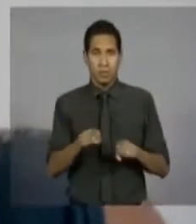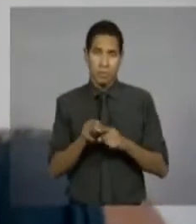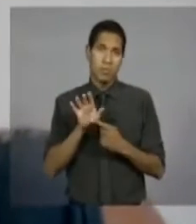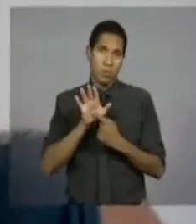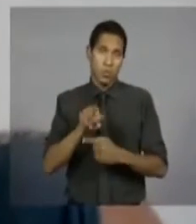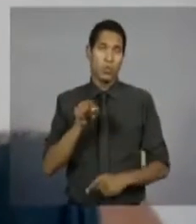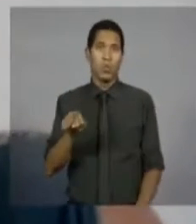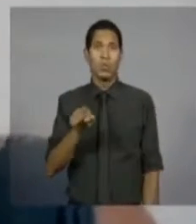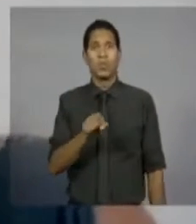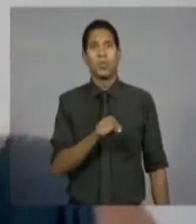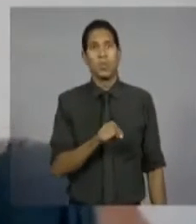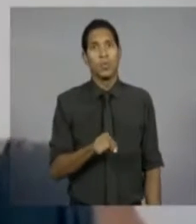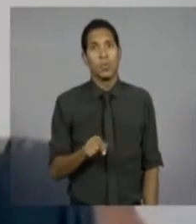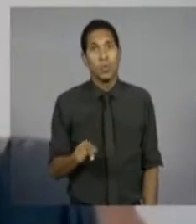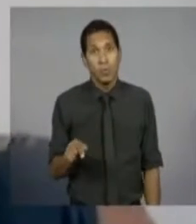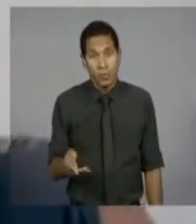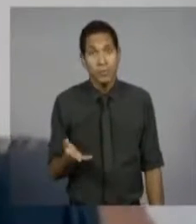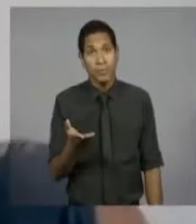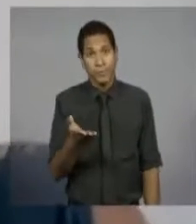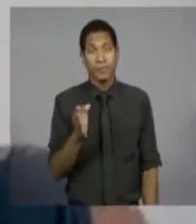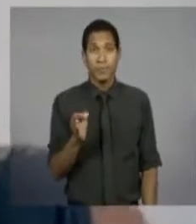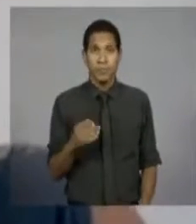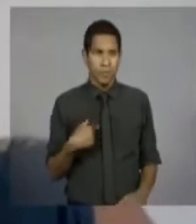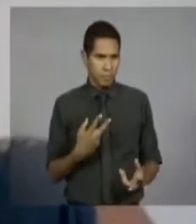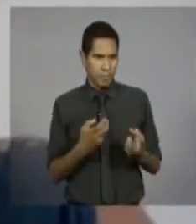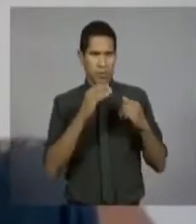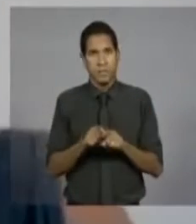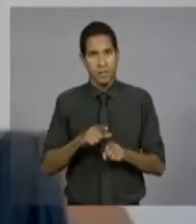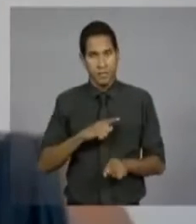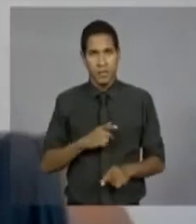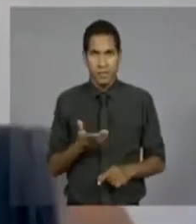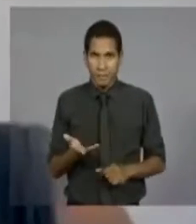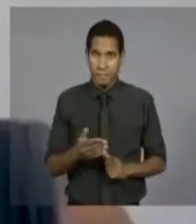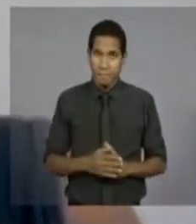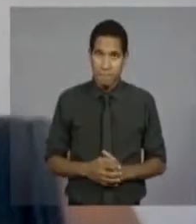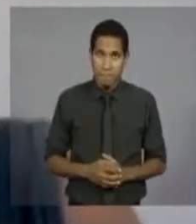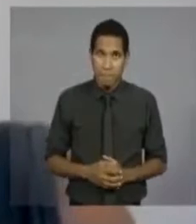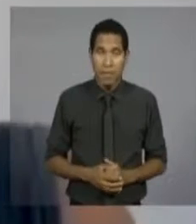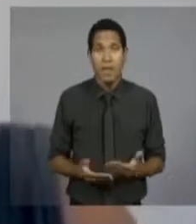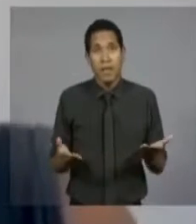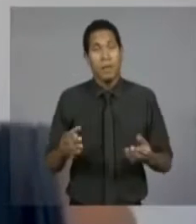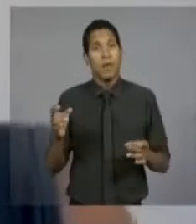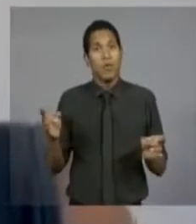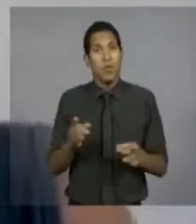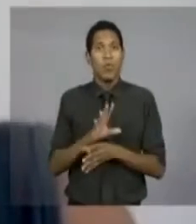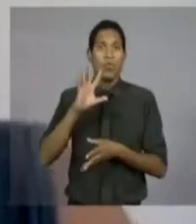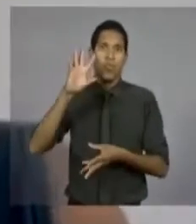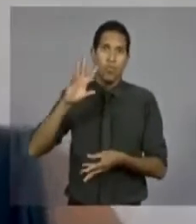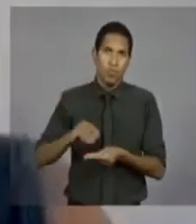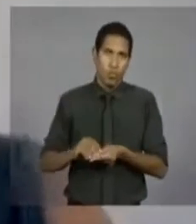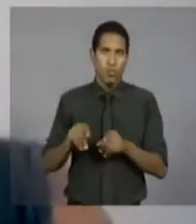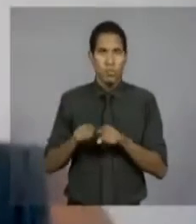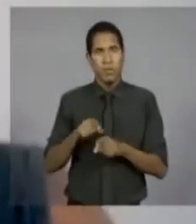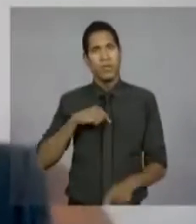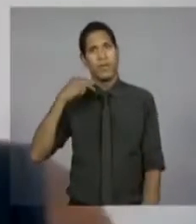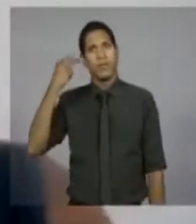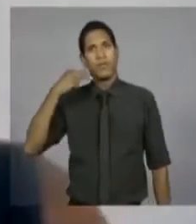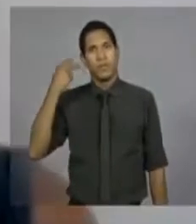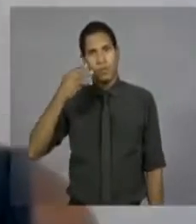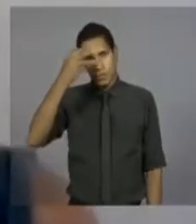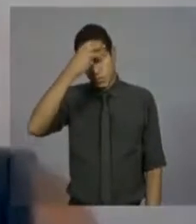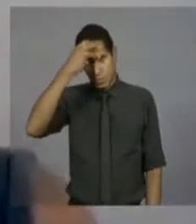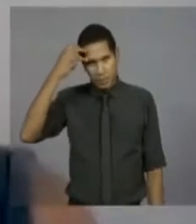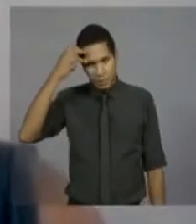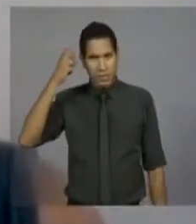essa prática, apontando. E, para concluir, o vereador Suplicy fez remensão aqui,